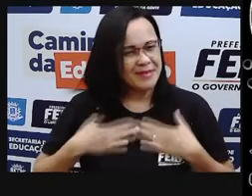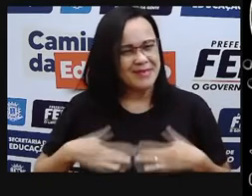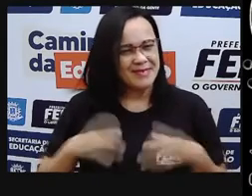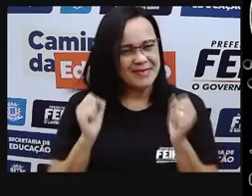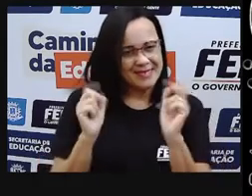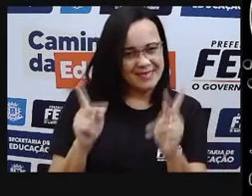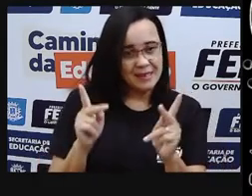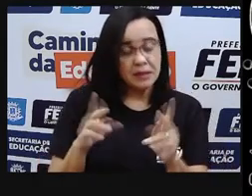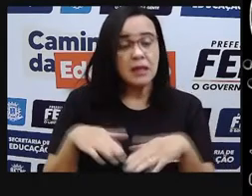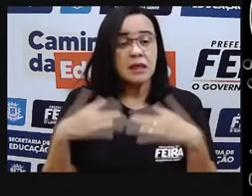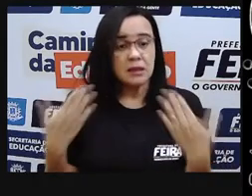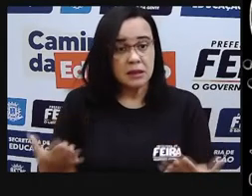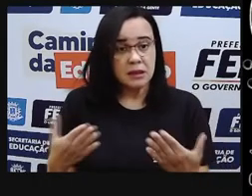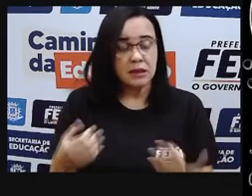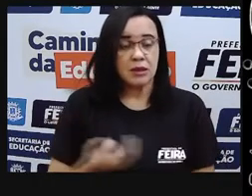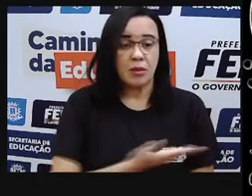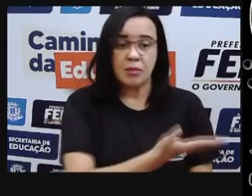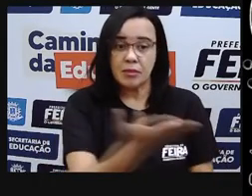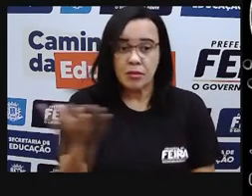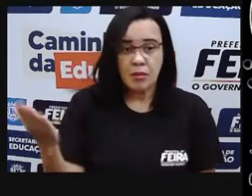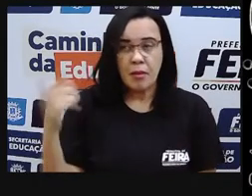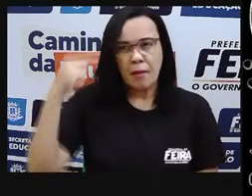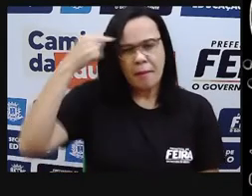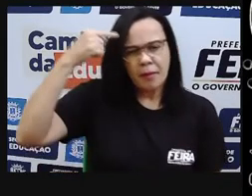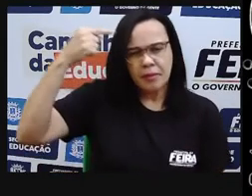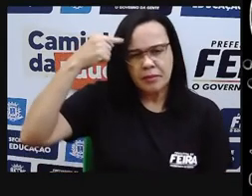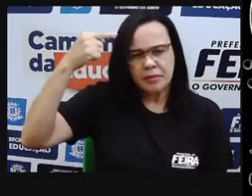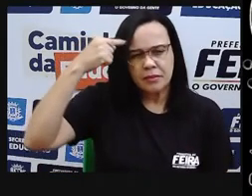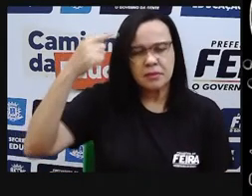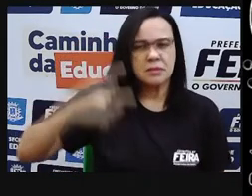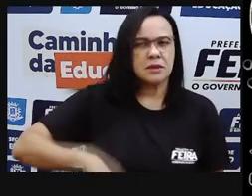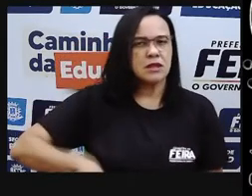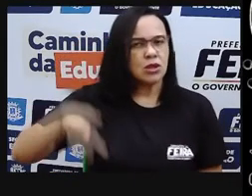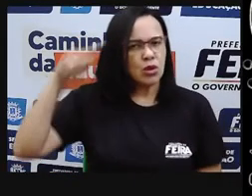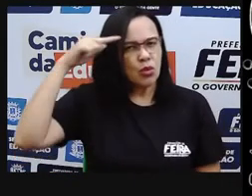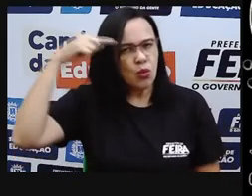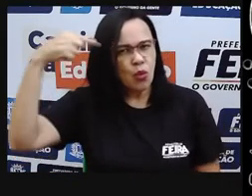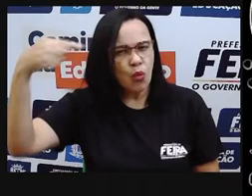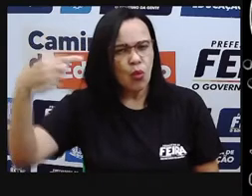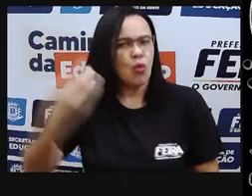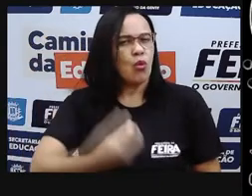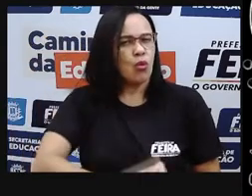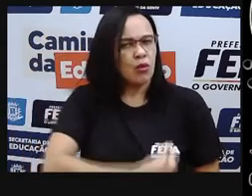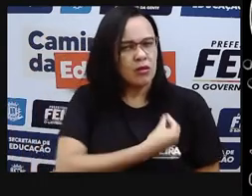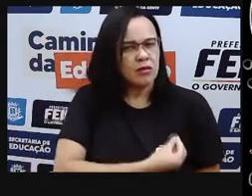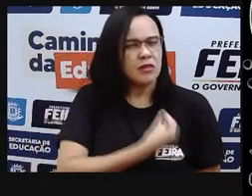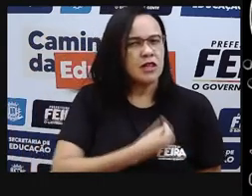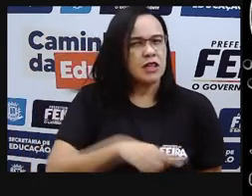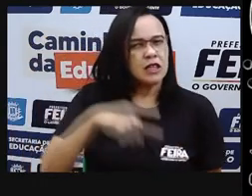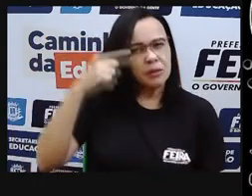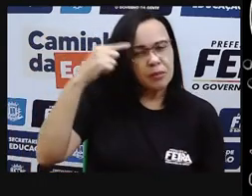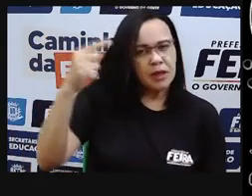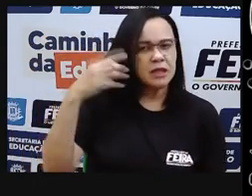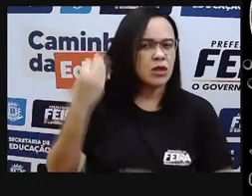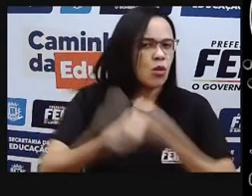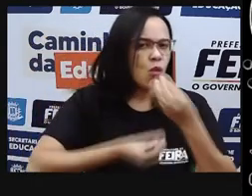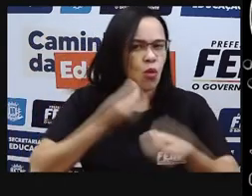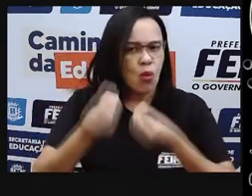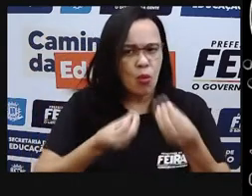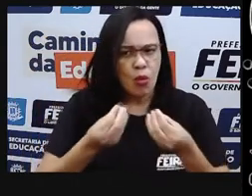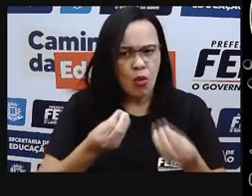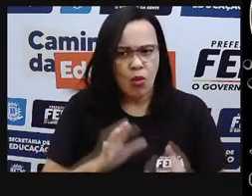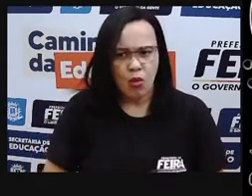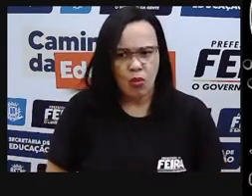Então, para a gente pensar um pouquinho no nosso dia a dia de uma forma mais concreta, vamos pensar, como é que eu